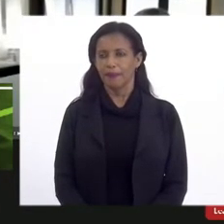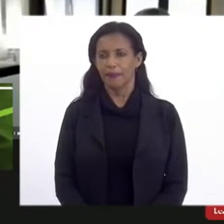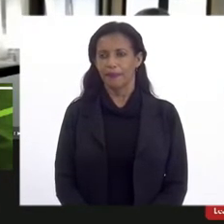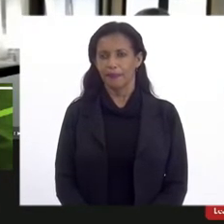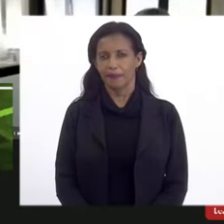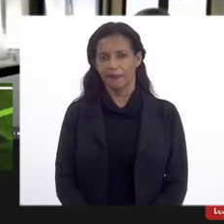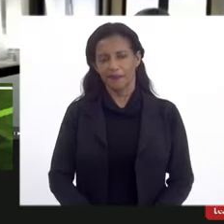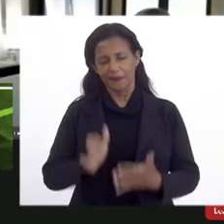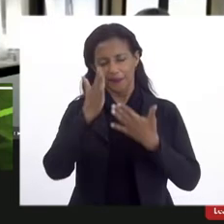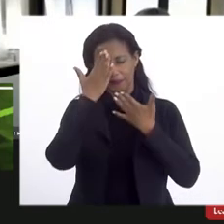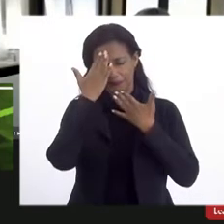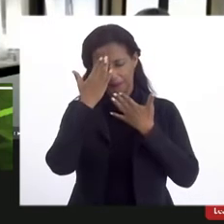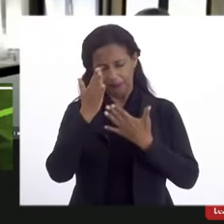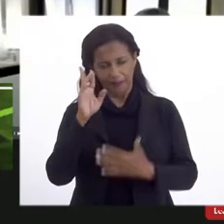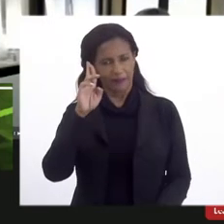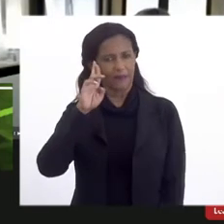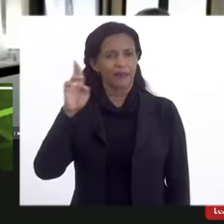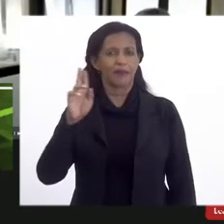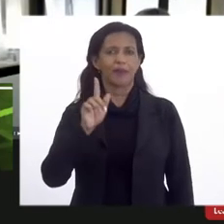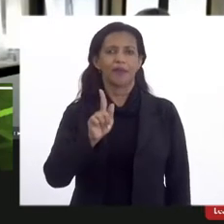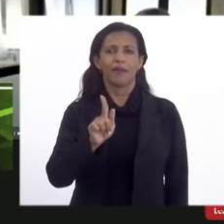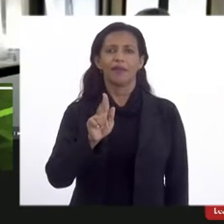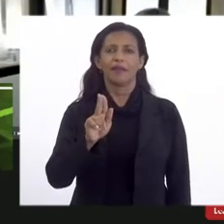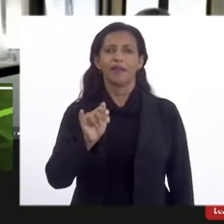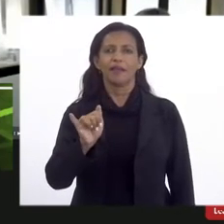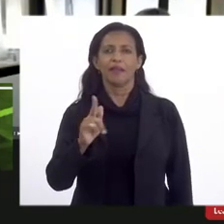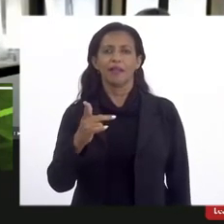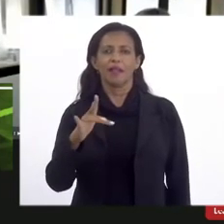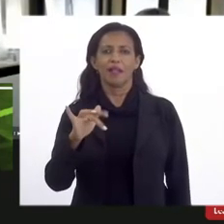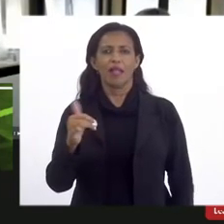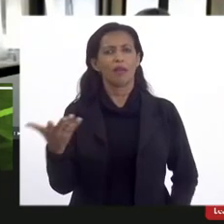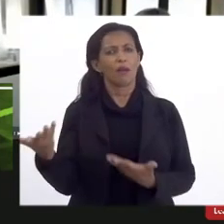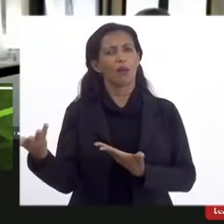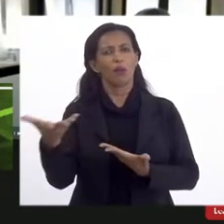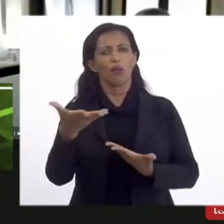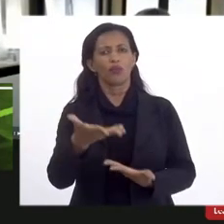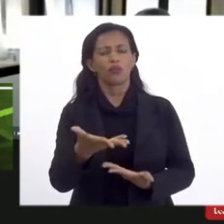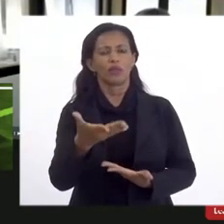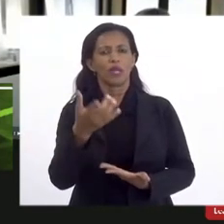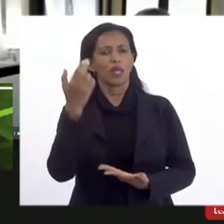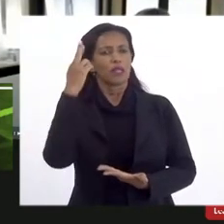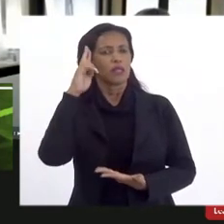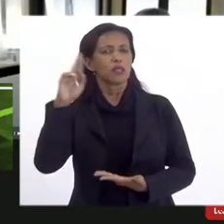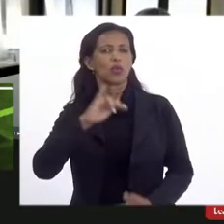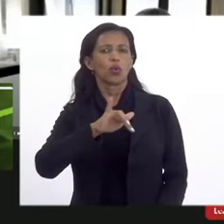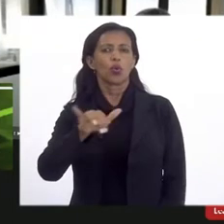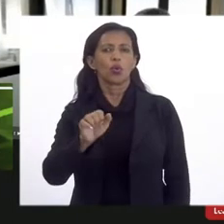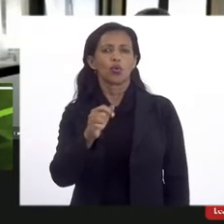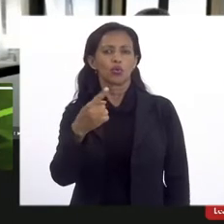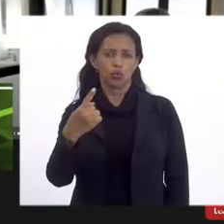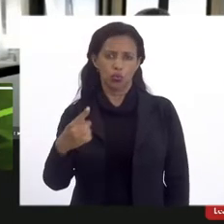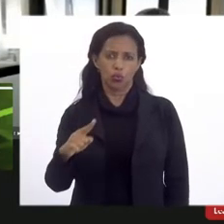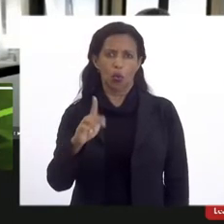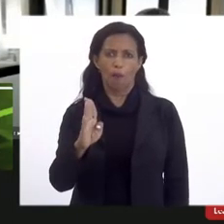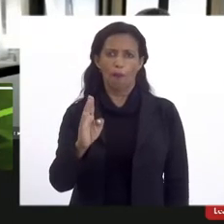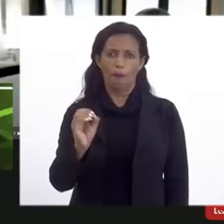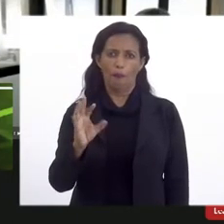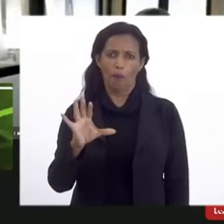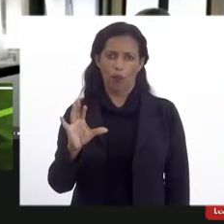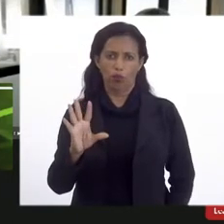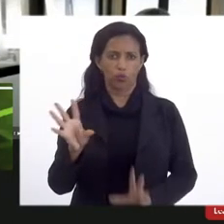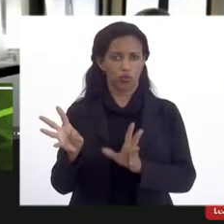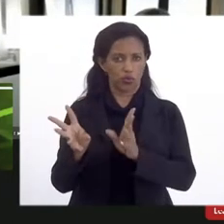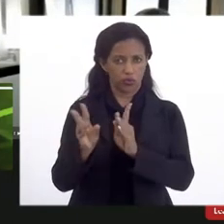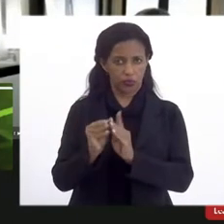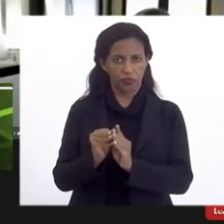Obrigado, senhor Guilherme. Eu vou chamar agora para fazer uso da palavra do senhor João Bosco, e aí a gente fecha mais uma sequência de representações